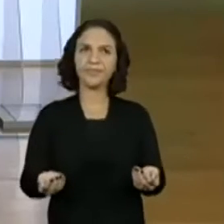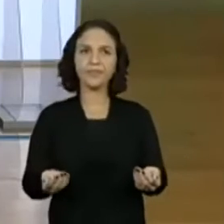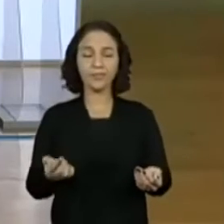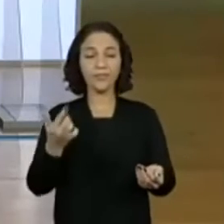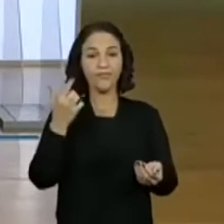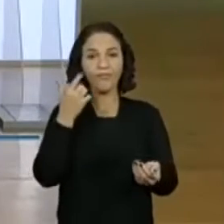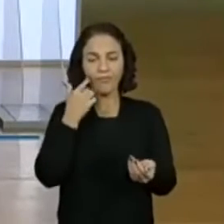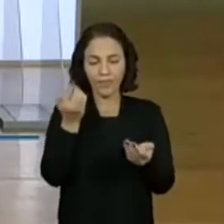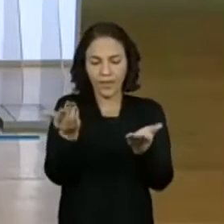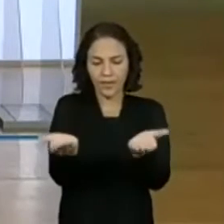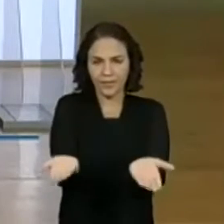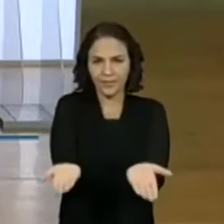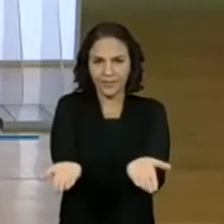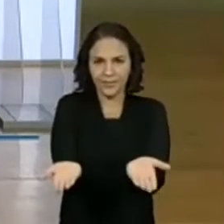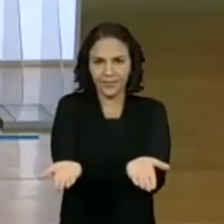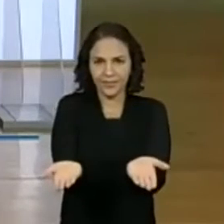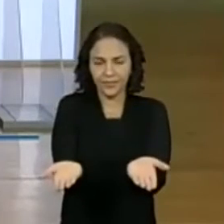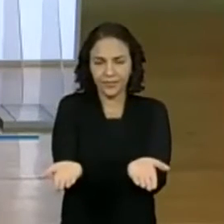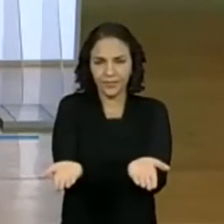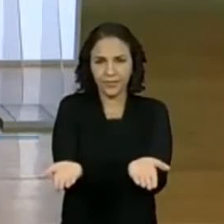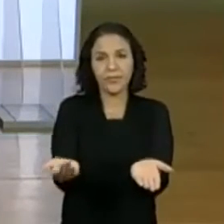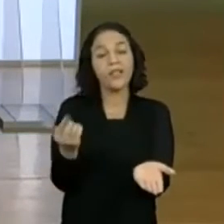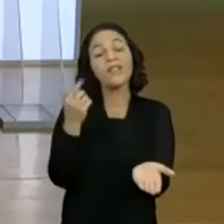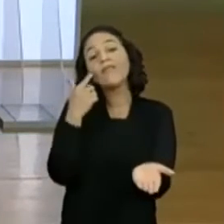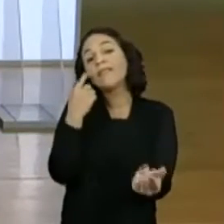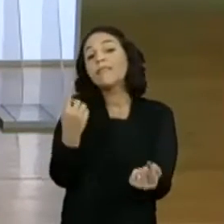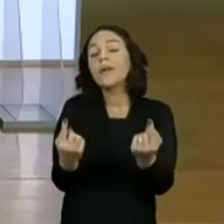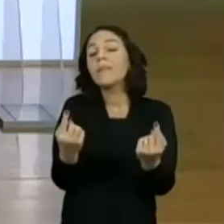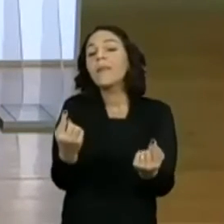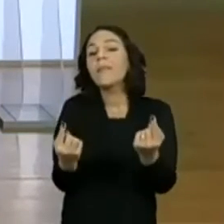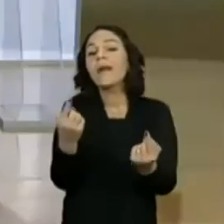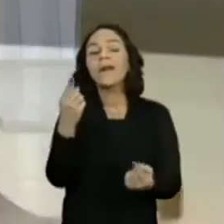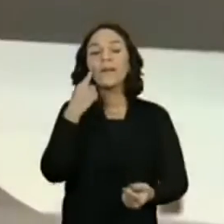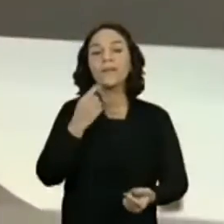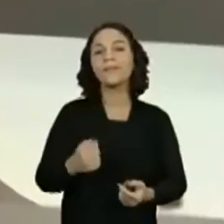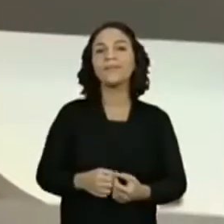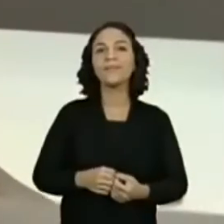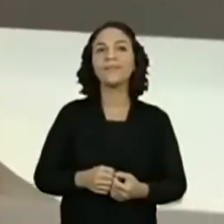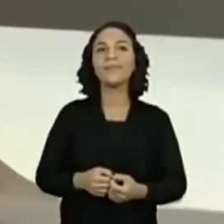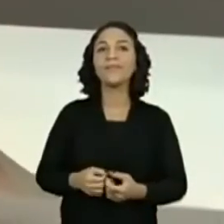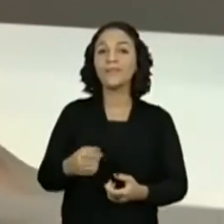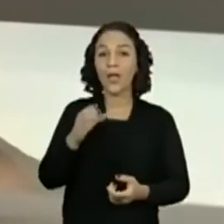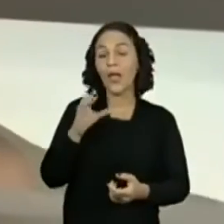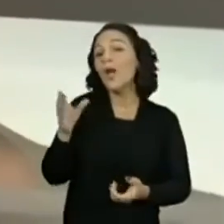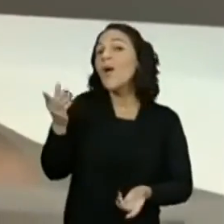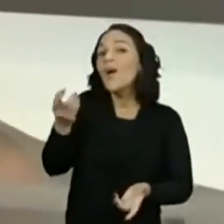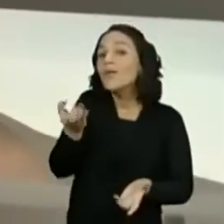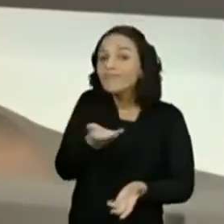colocar as mãos aqui. E vamos fazer um curre-curre para vocês? Olha só. Curre-curre.